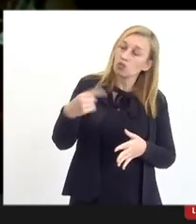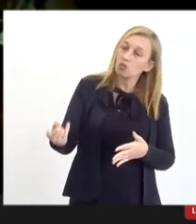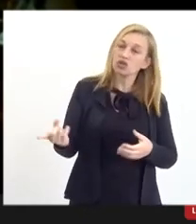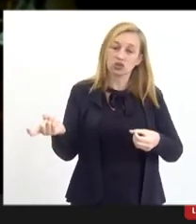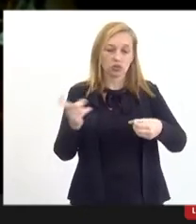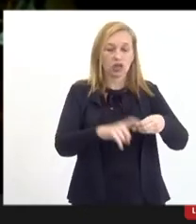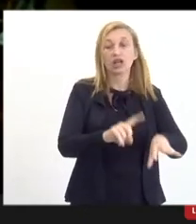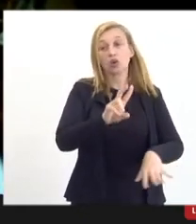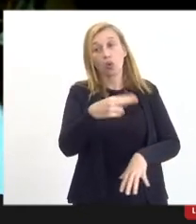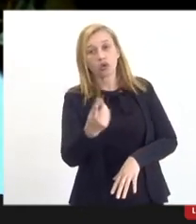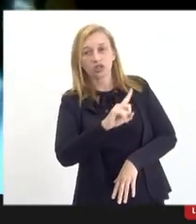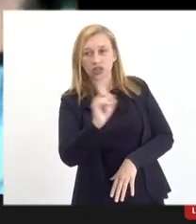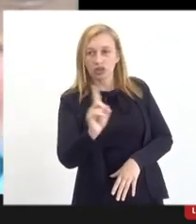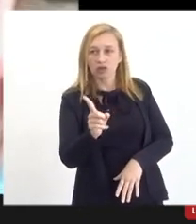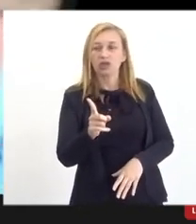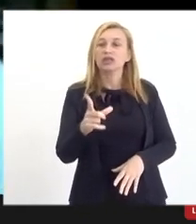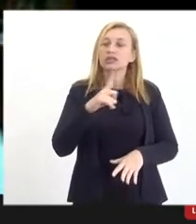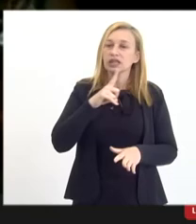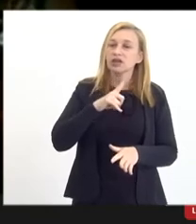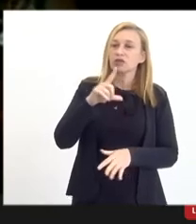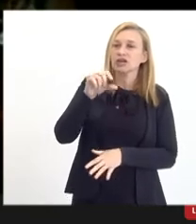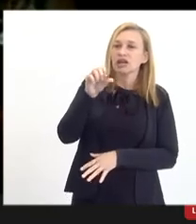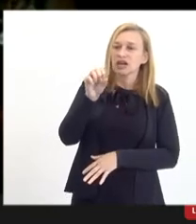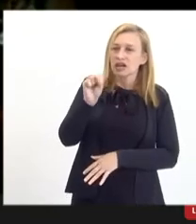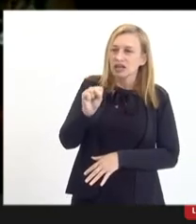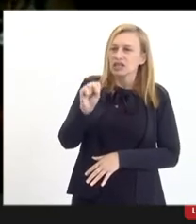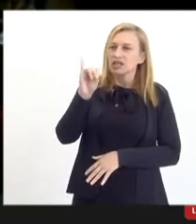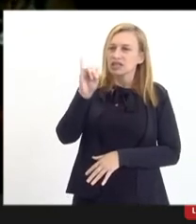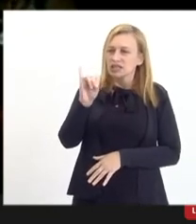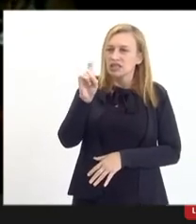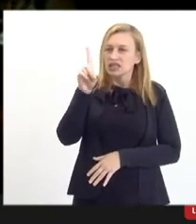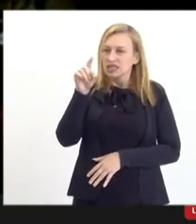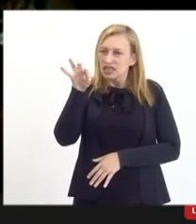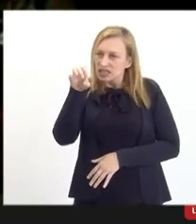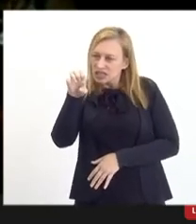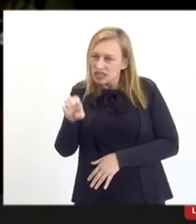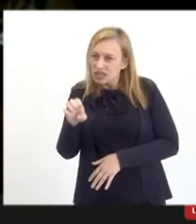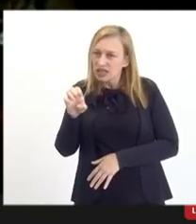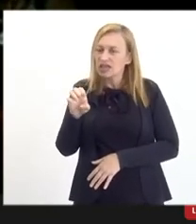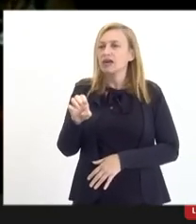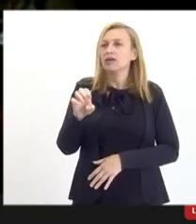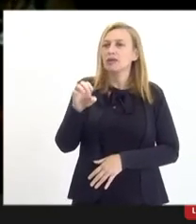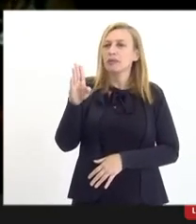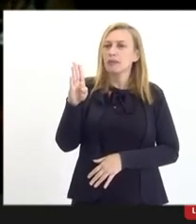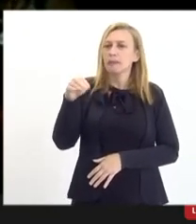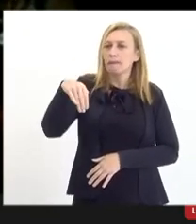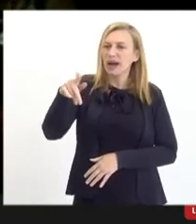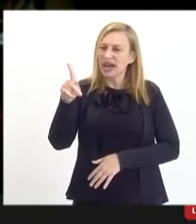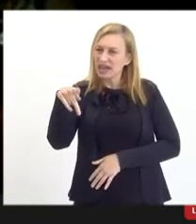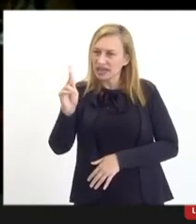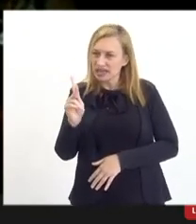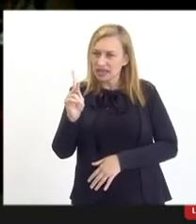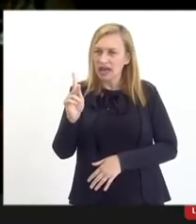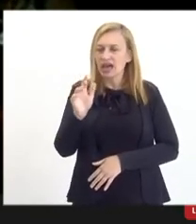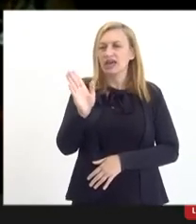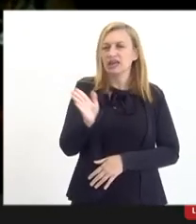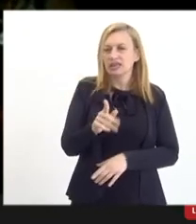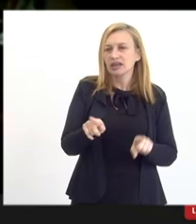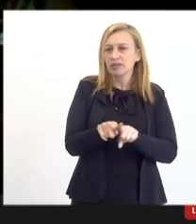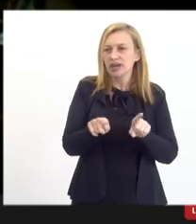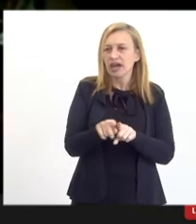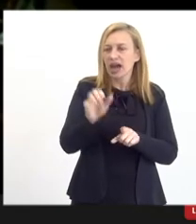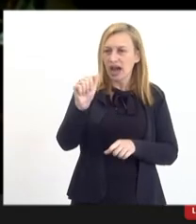né, porque nós temos o CINDIMAC e a ABIMAC, o CINDIMAC nacional, ele tem